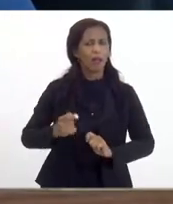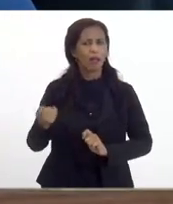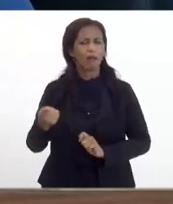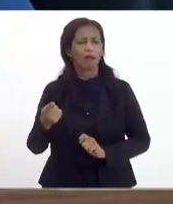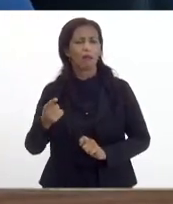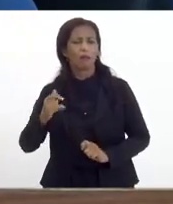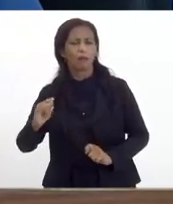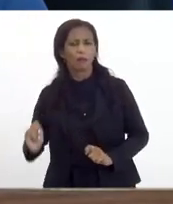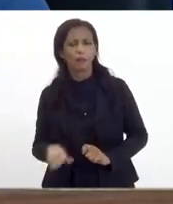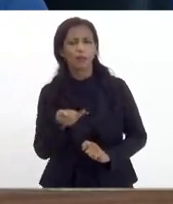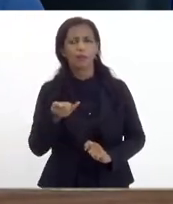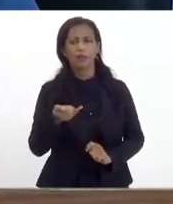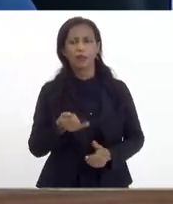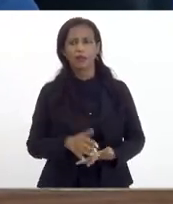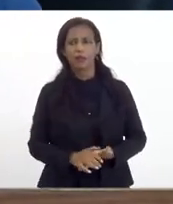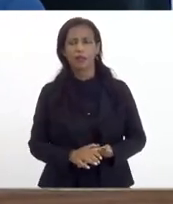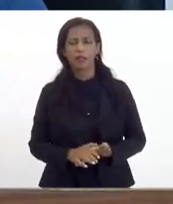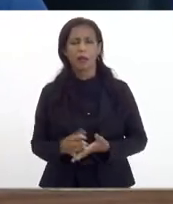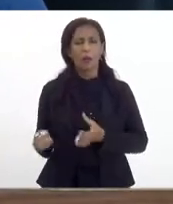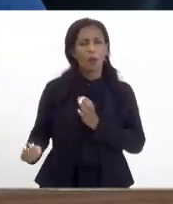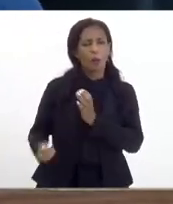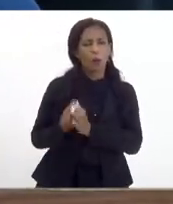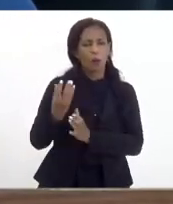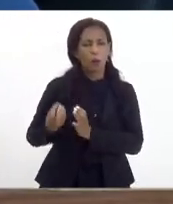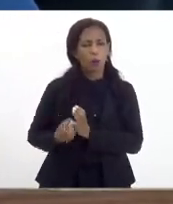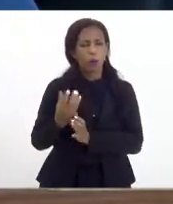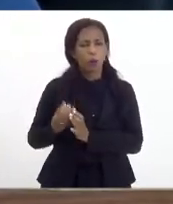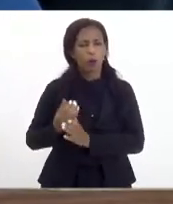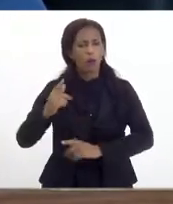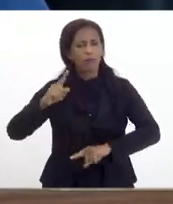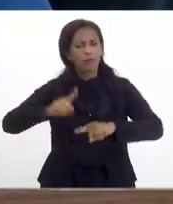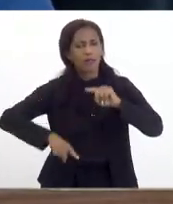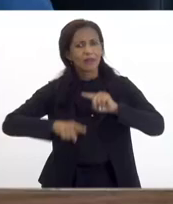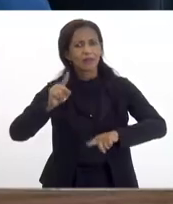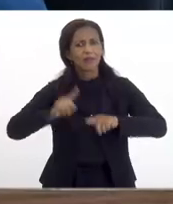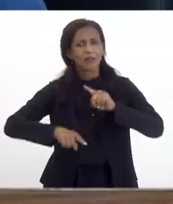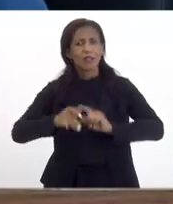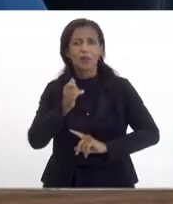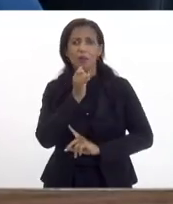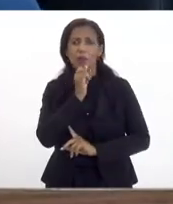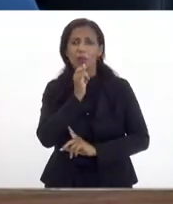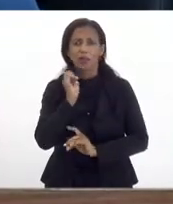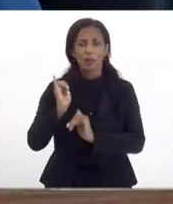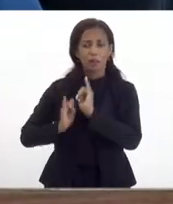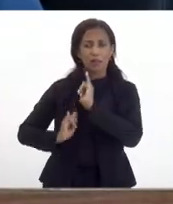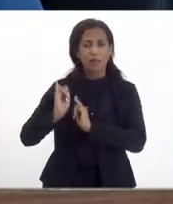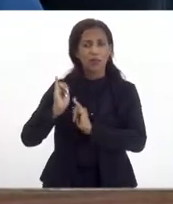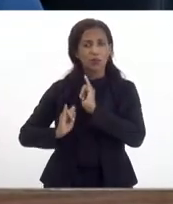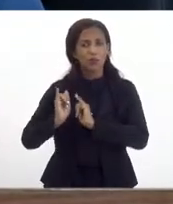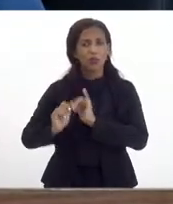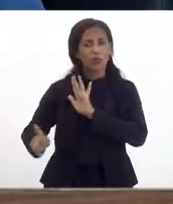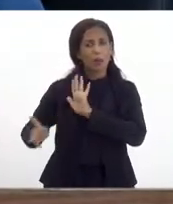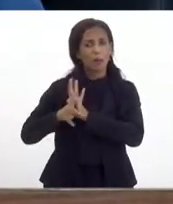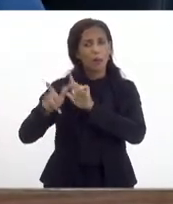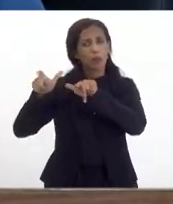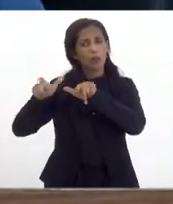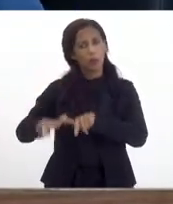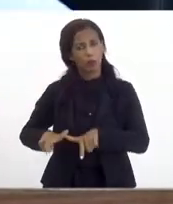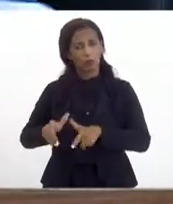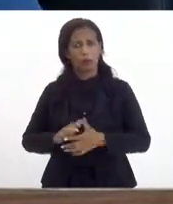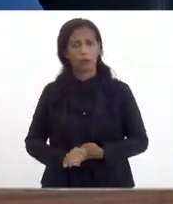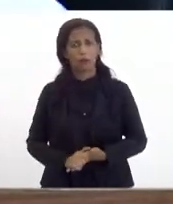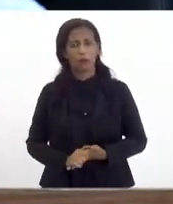para que a gente pudesse produzir equipamentos para por exemplo as indústrias siderúrgicas né